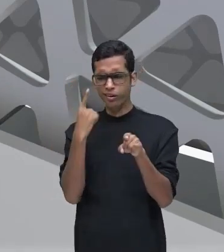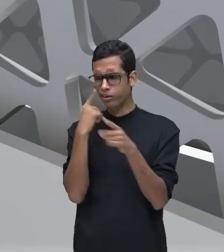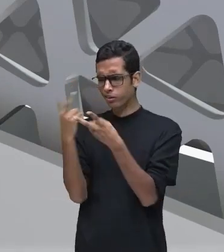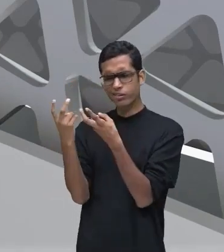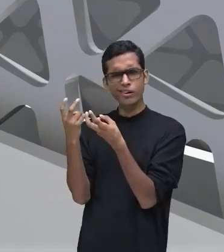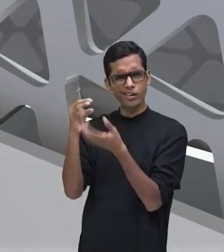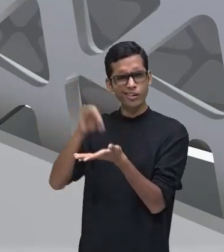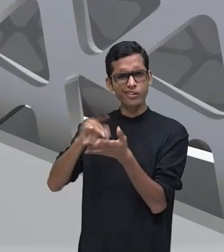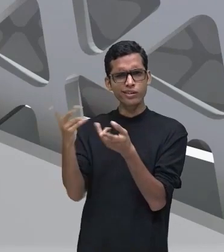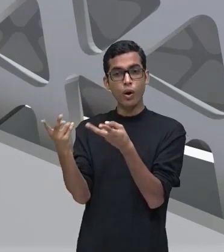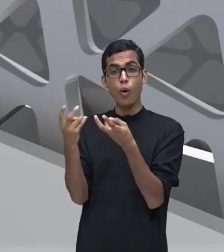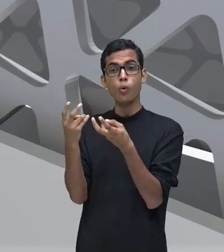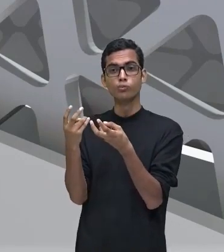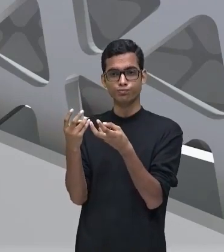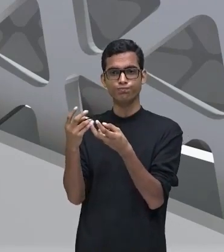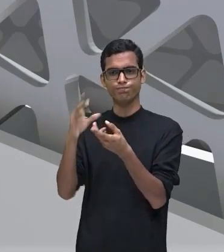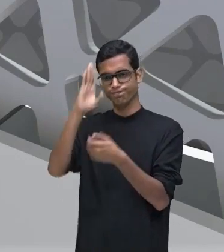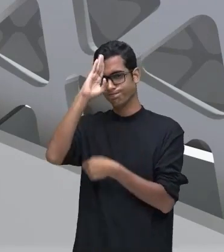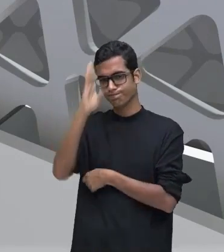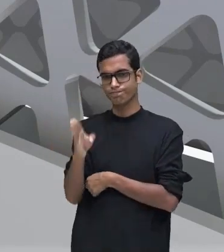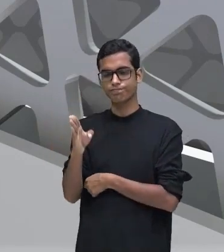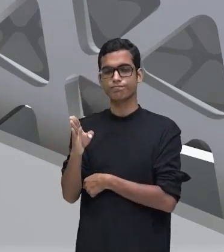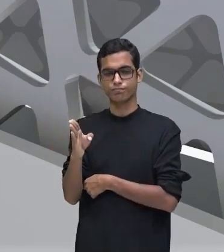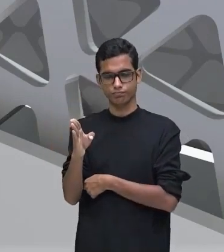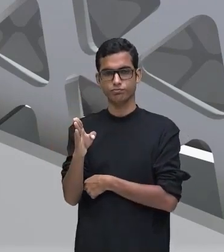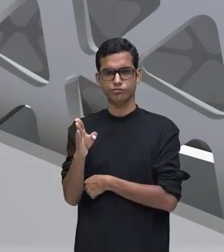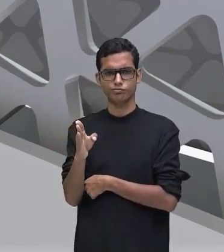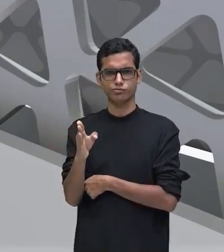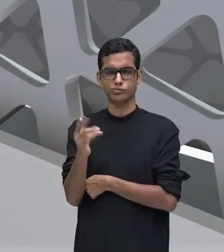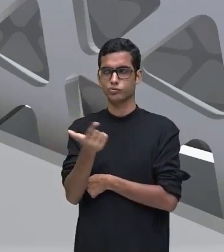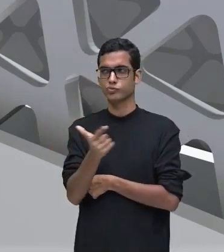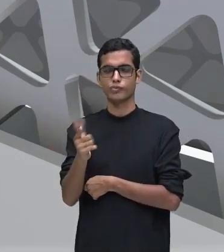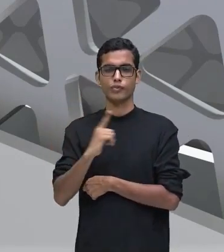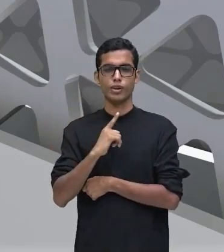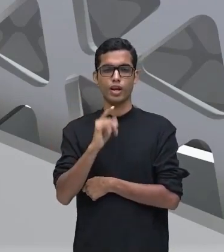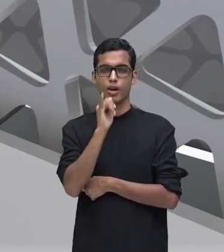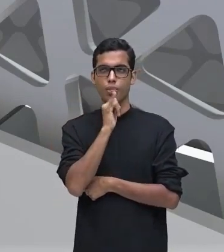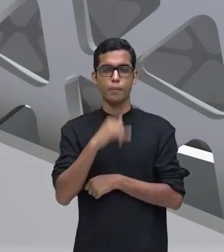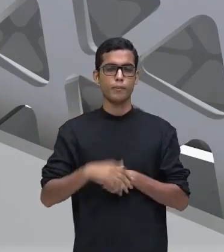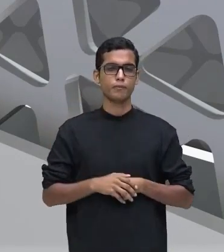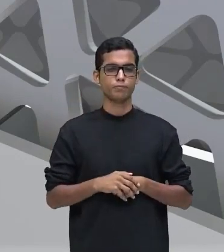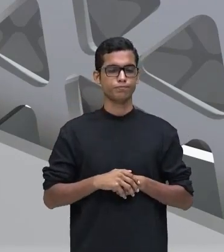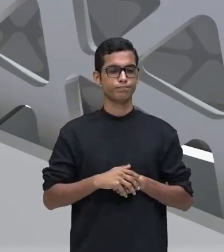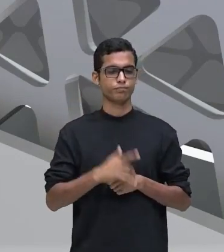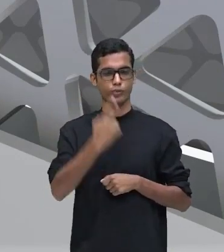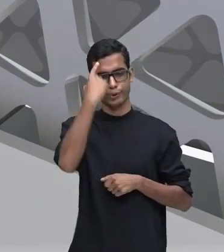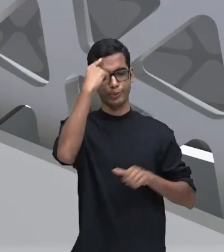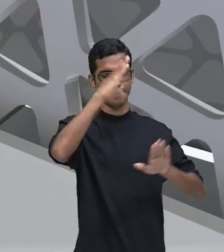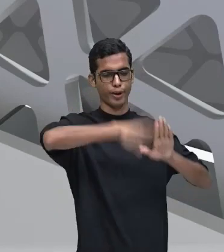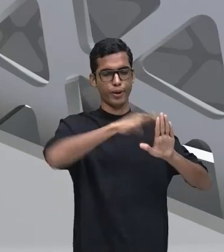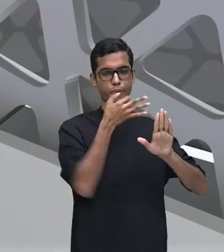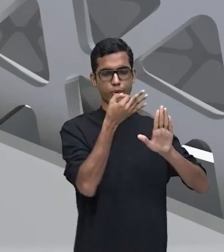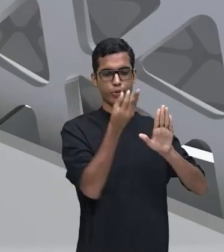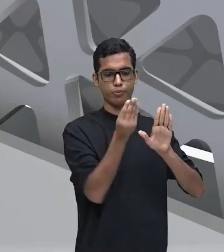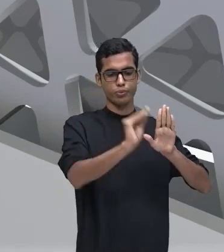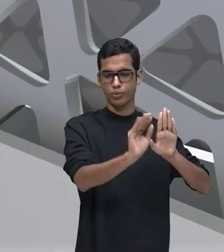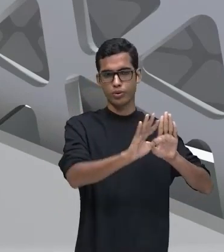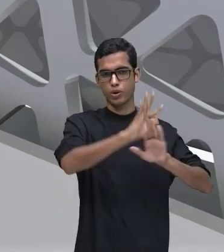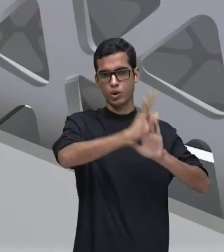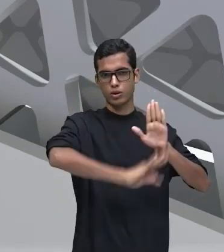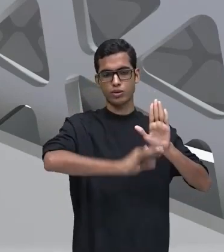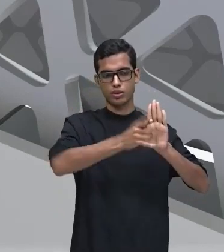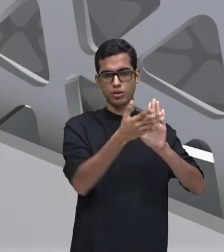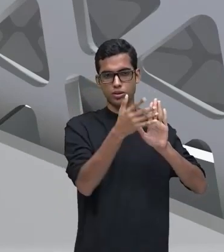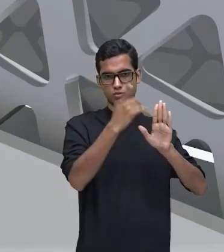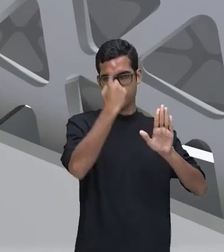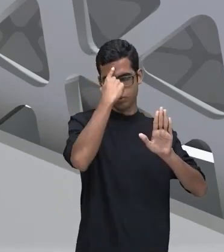percebam que foi de forma mais direta, sem as impressões subjetivas, isso torna o texto mais direto